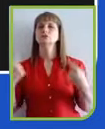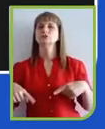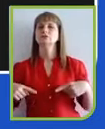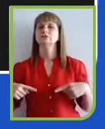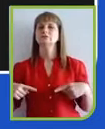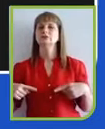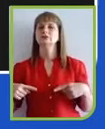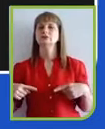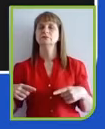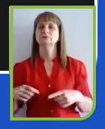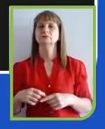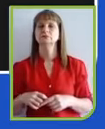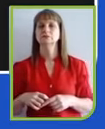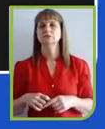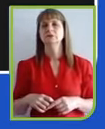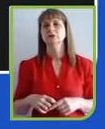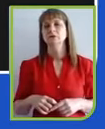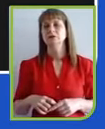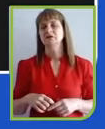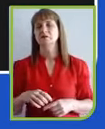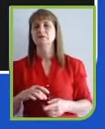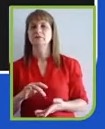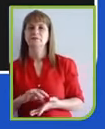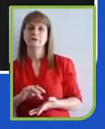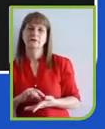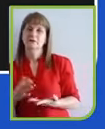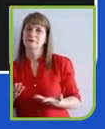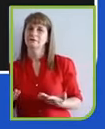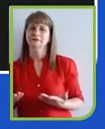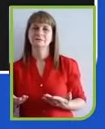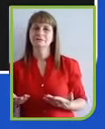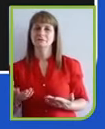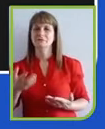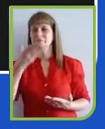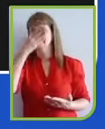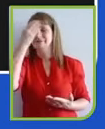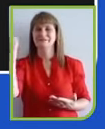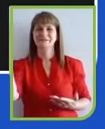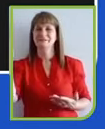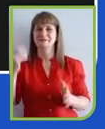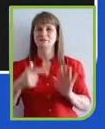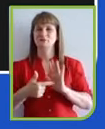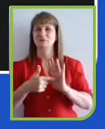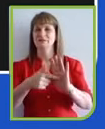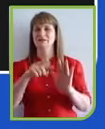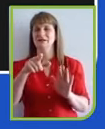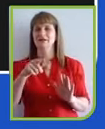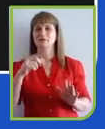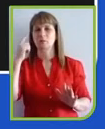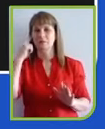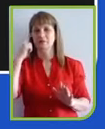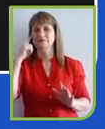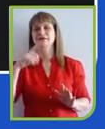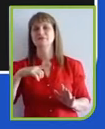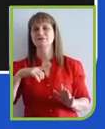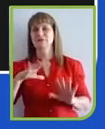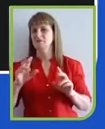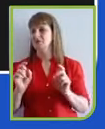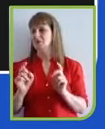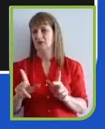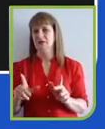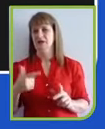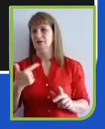que, na verdade, não está aqui o slide. Eu imaginava que estivesse, mas não tem problema, porque